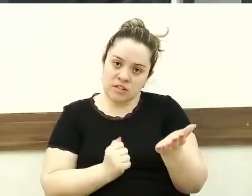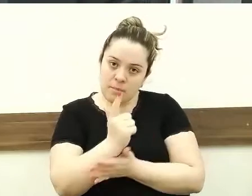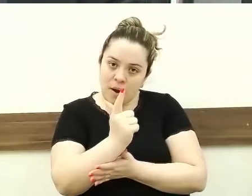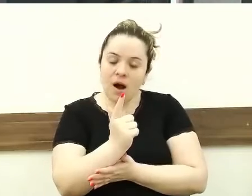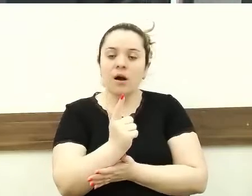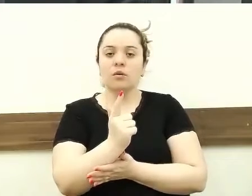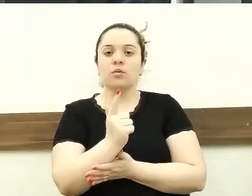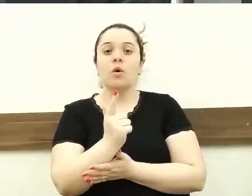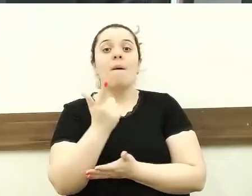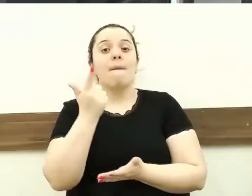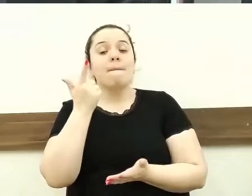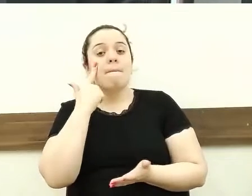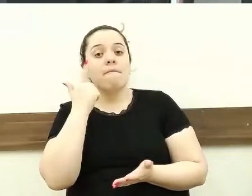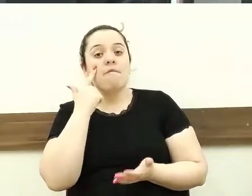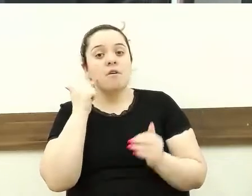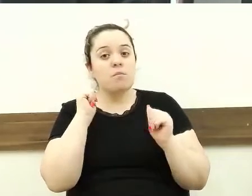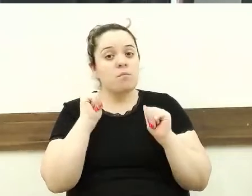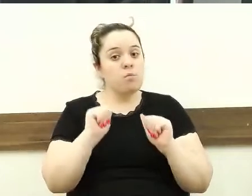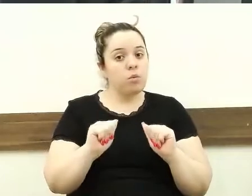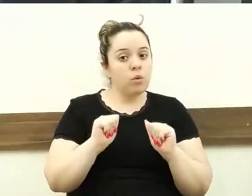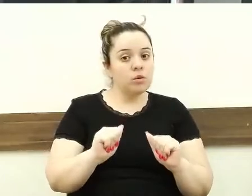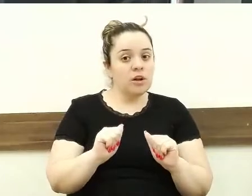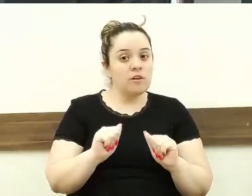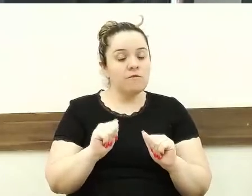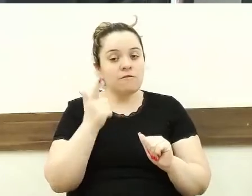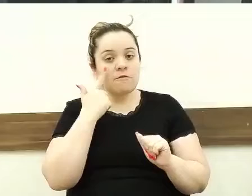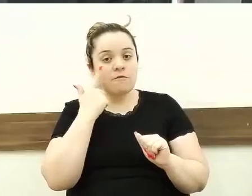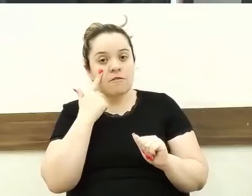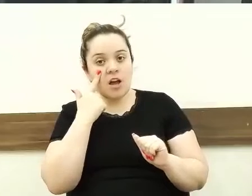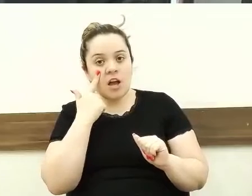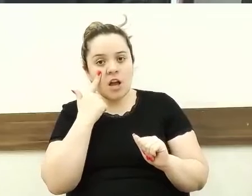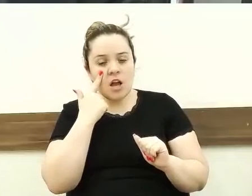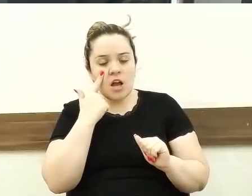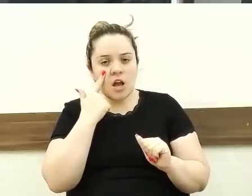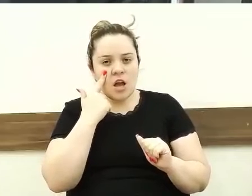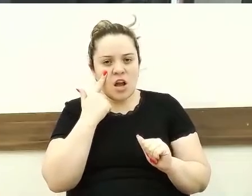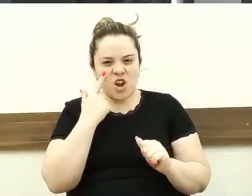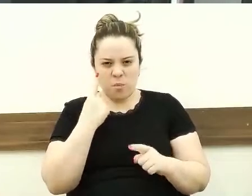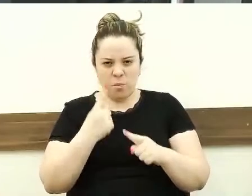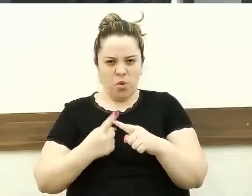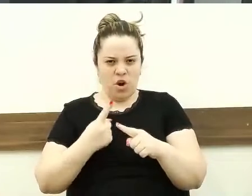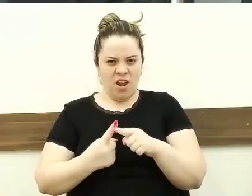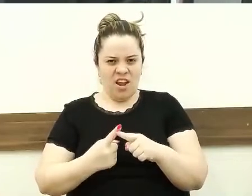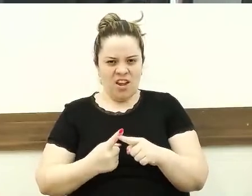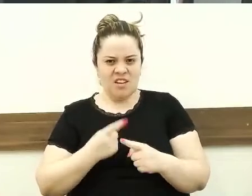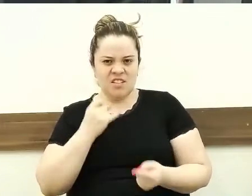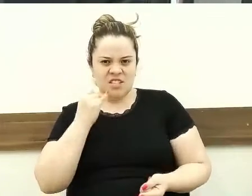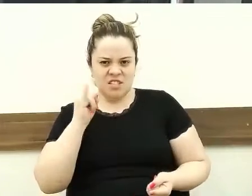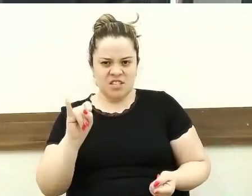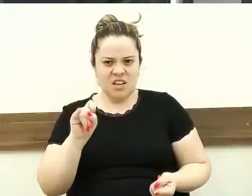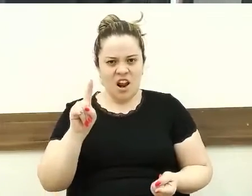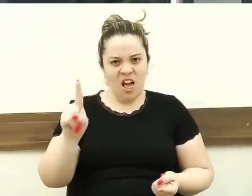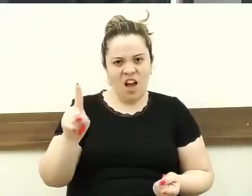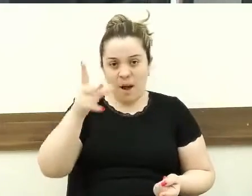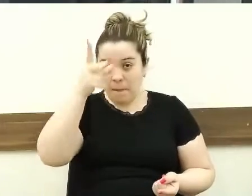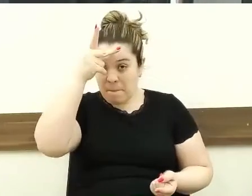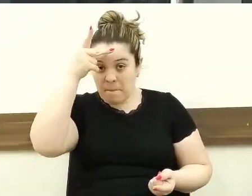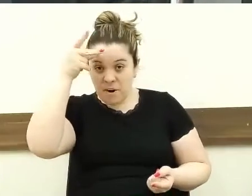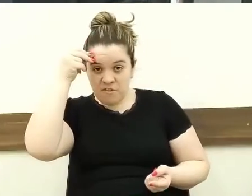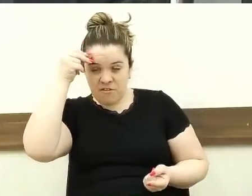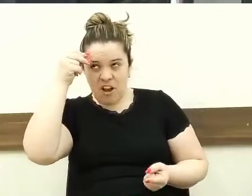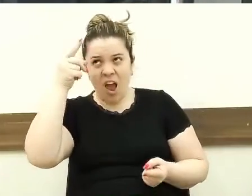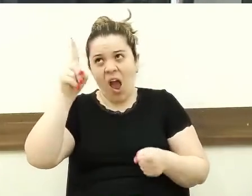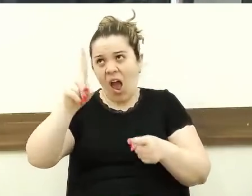para a gente poder ver isso. Porque se deixar só pela vontade do prefeito que é nosso amigo,